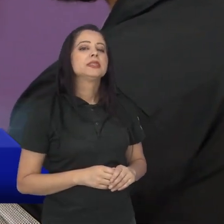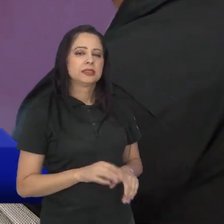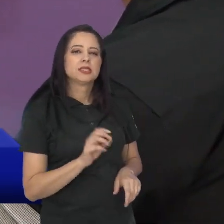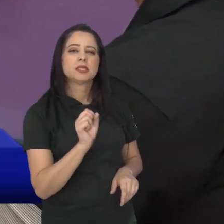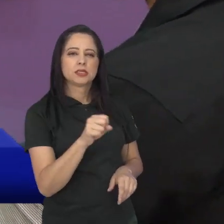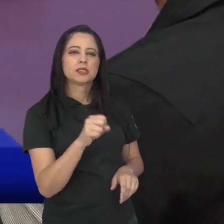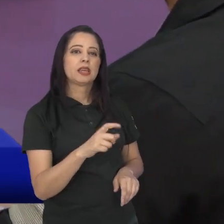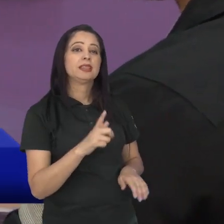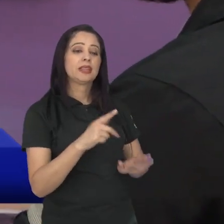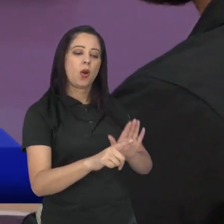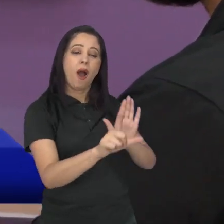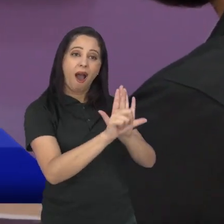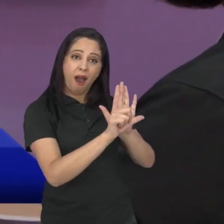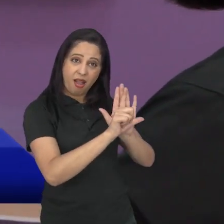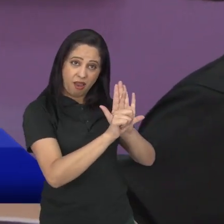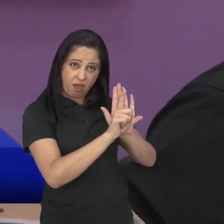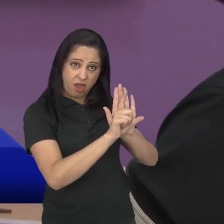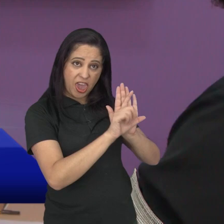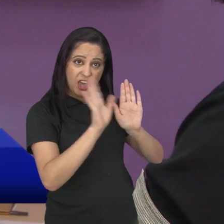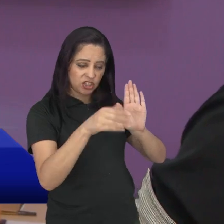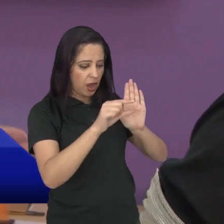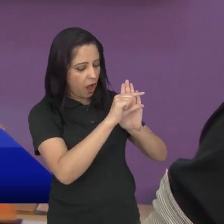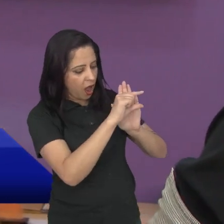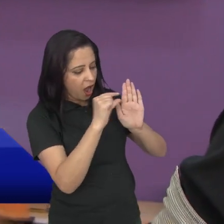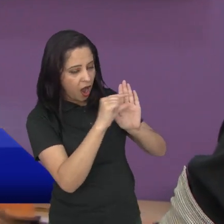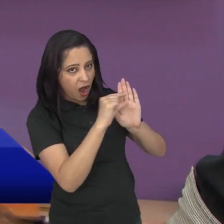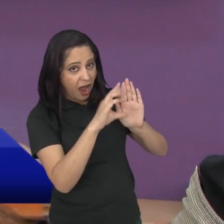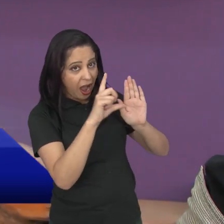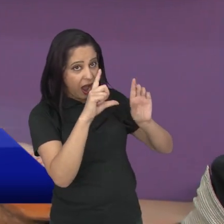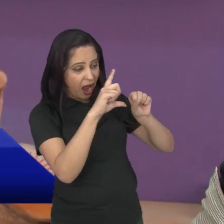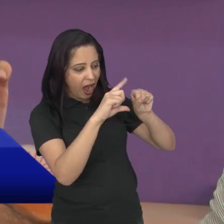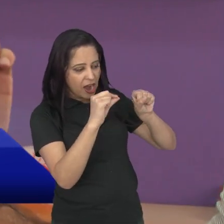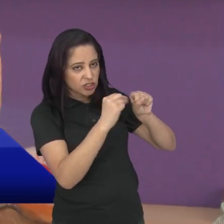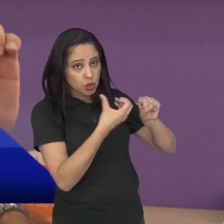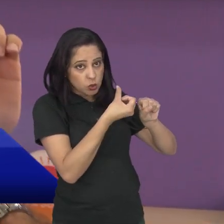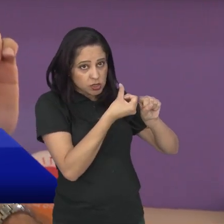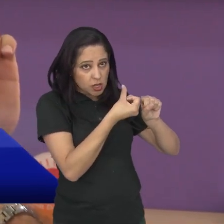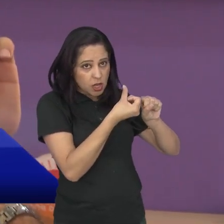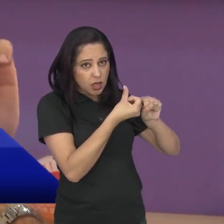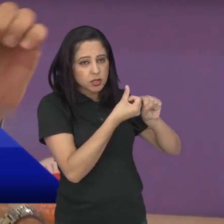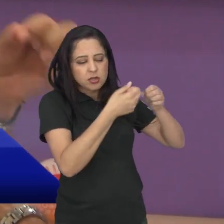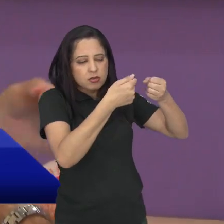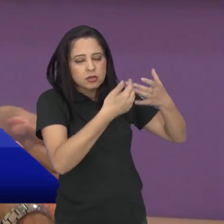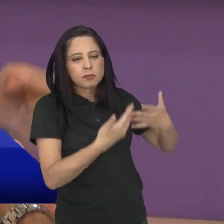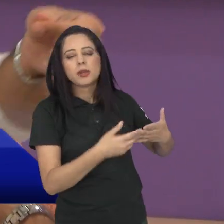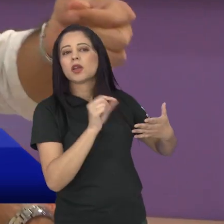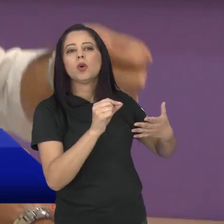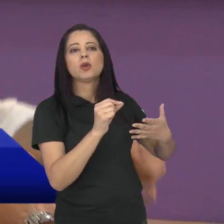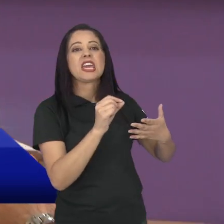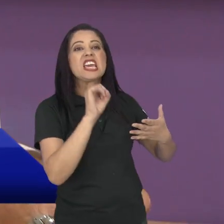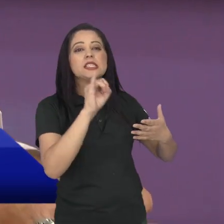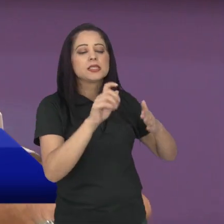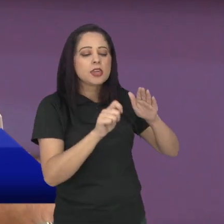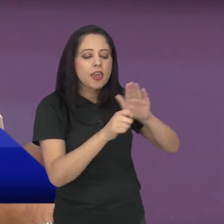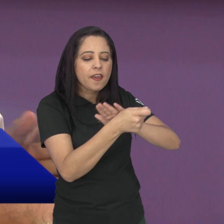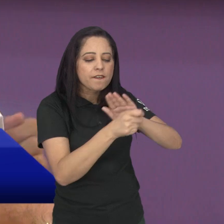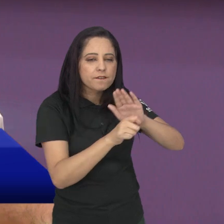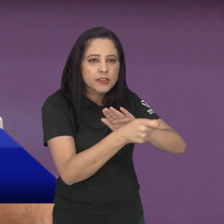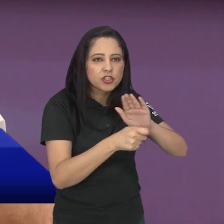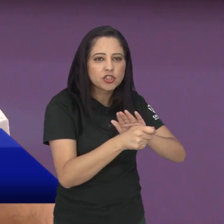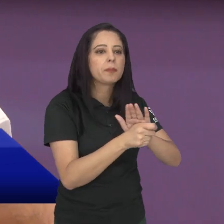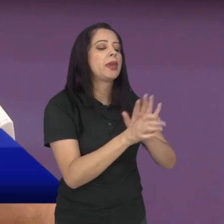a própria lei, ela já sinaliza no artigo 6º, investimentos tanto na produção,